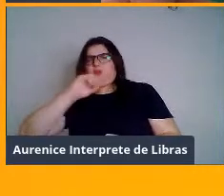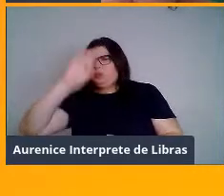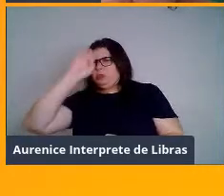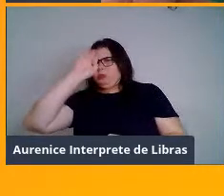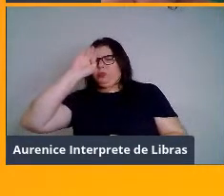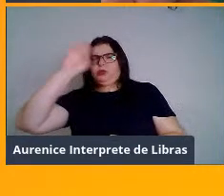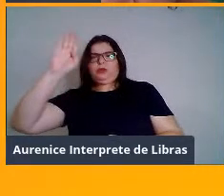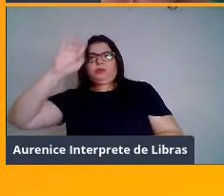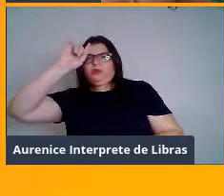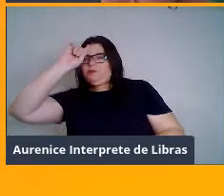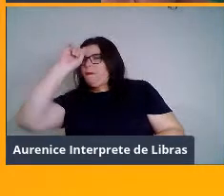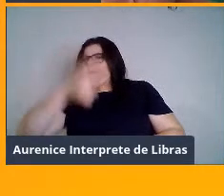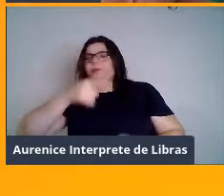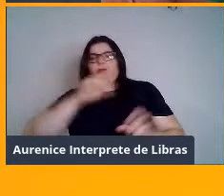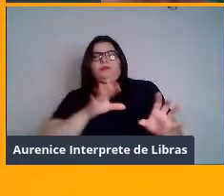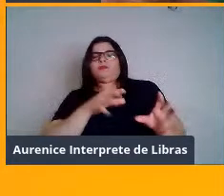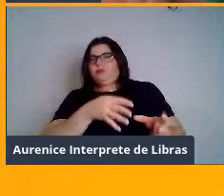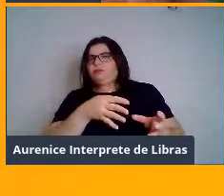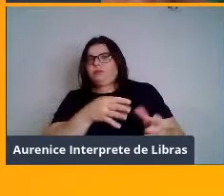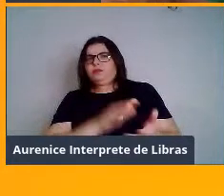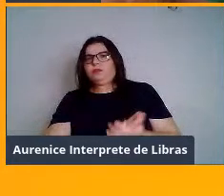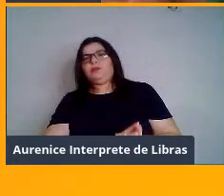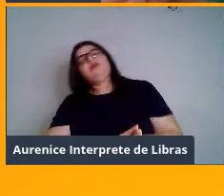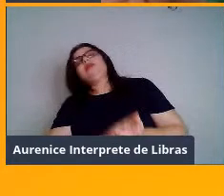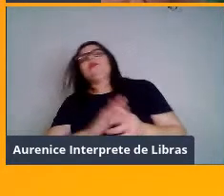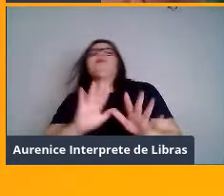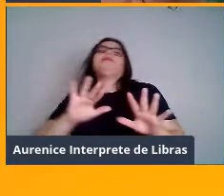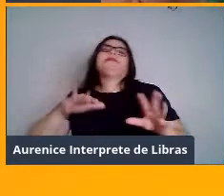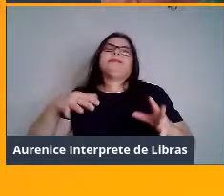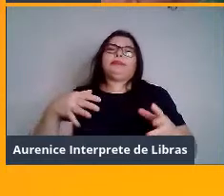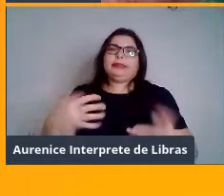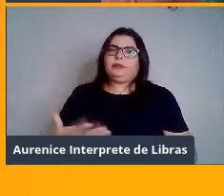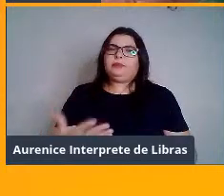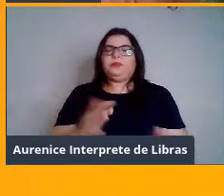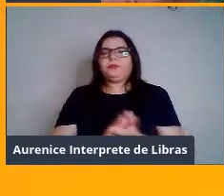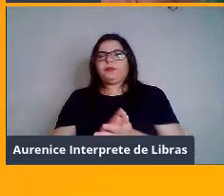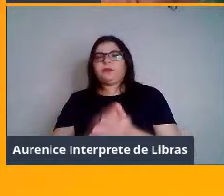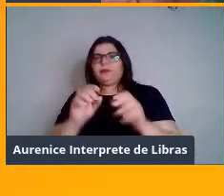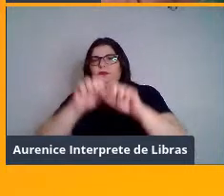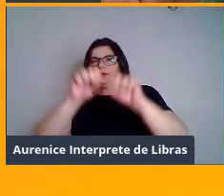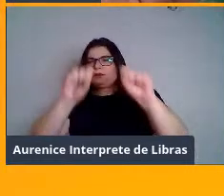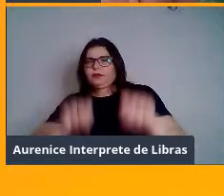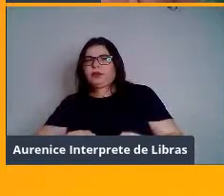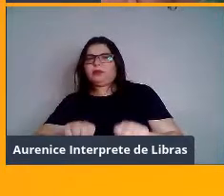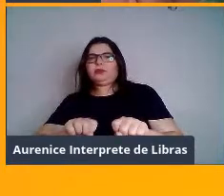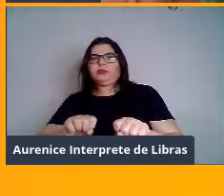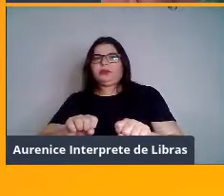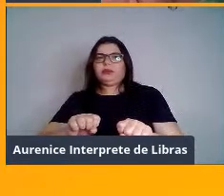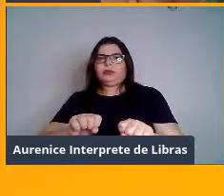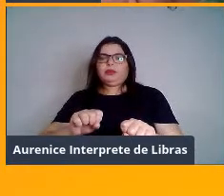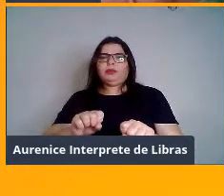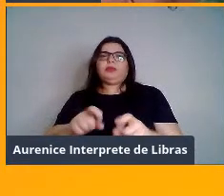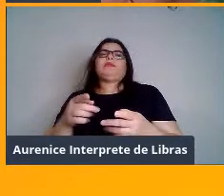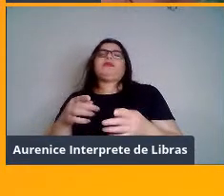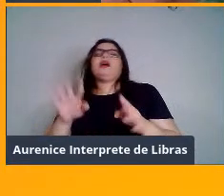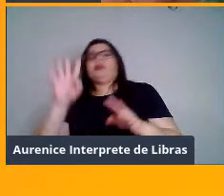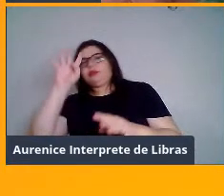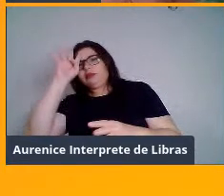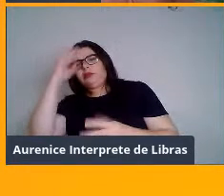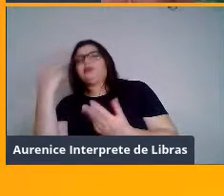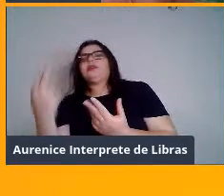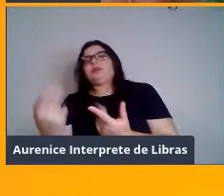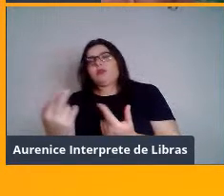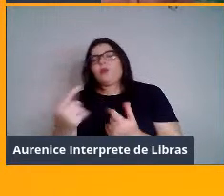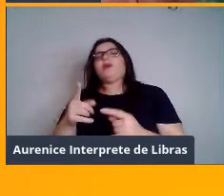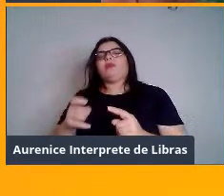o grupo. Bem, esses sistemas de maior tolerância entre os indivíduos também ocorrem nos lagartos e foi por muito tempo